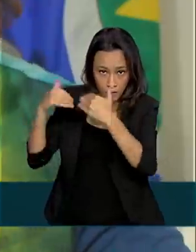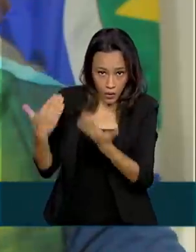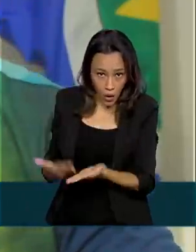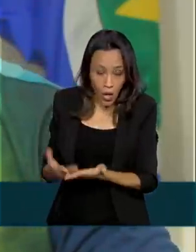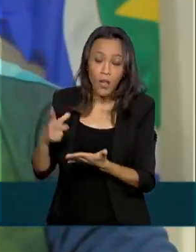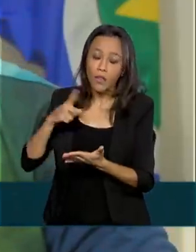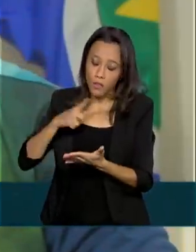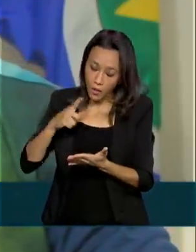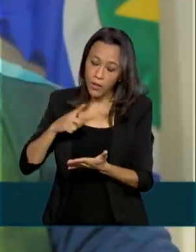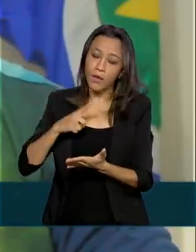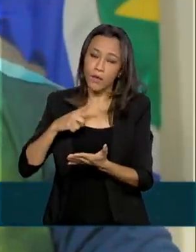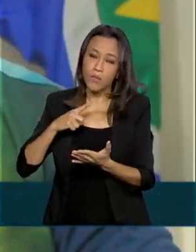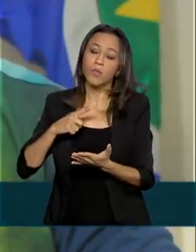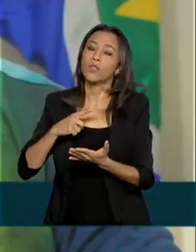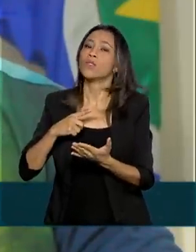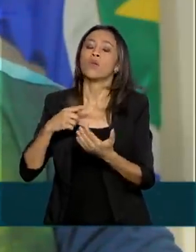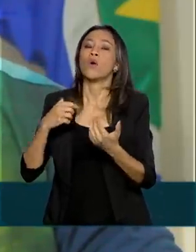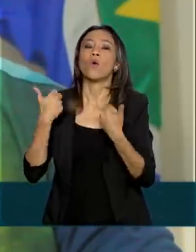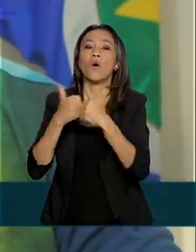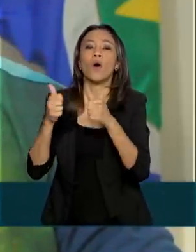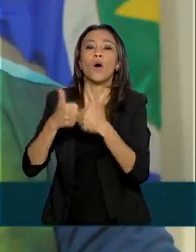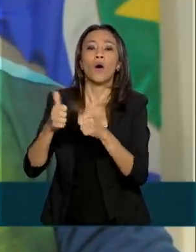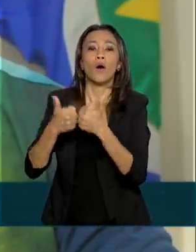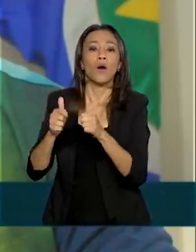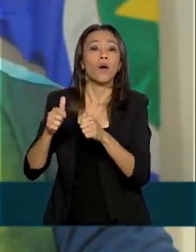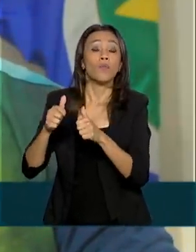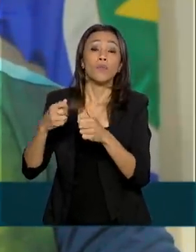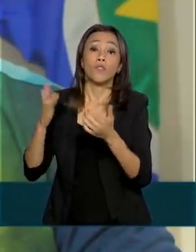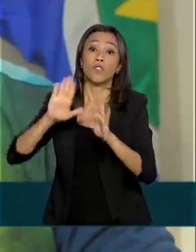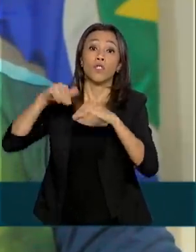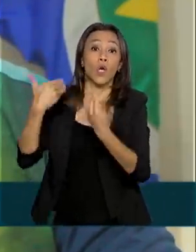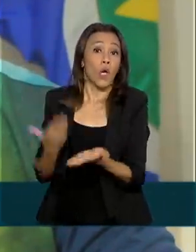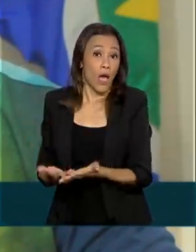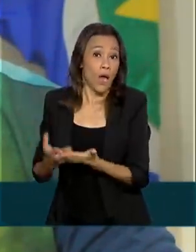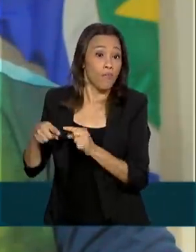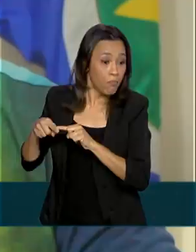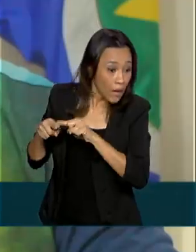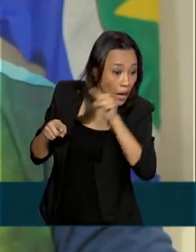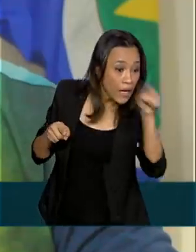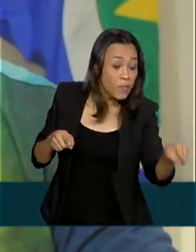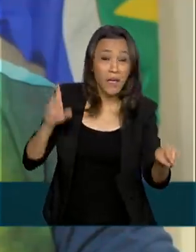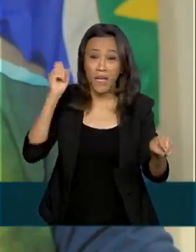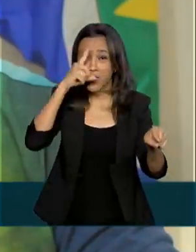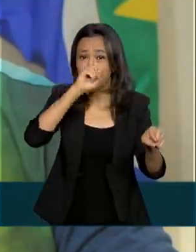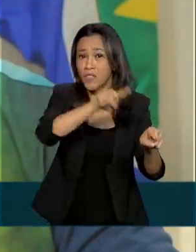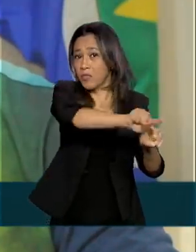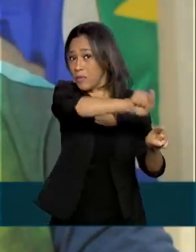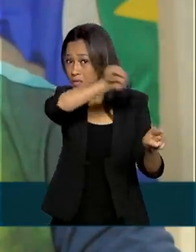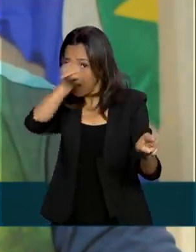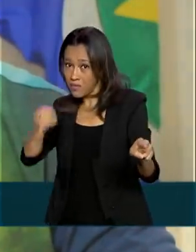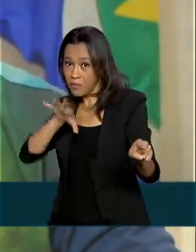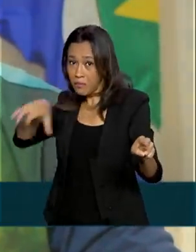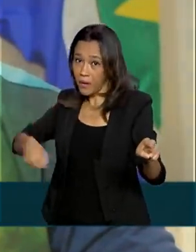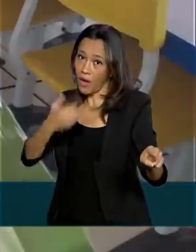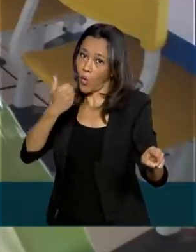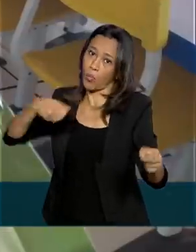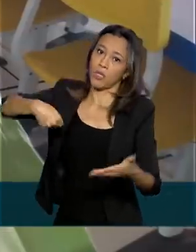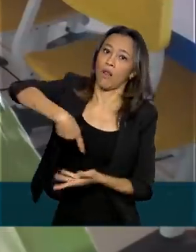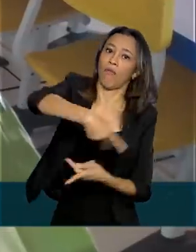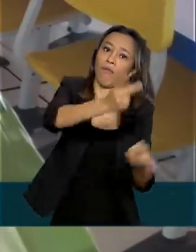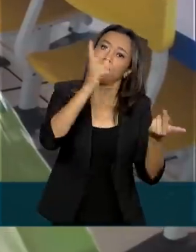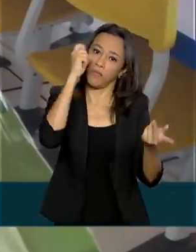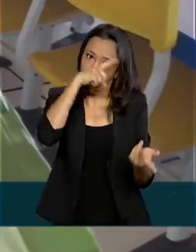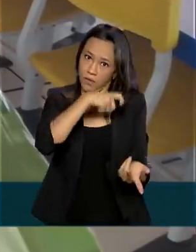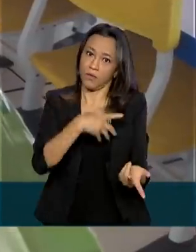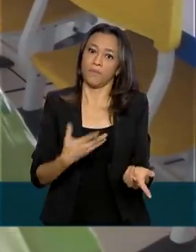transporte para levar na zona rural, que é bem mais complicado o acesso deles para estar vindo buscar aqui na escola. A